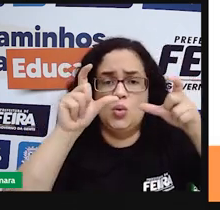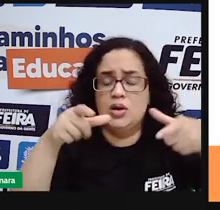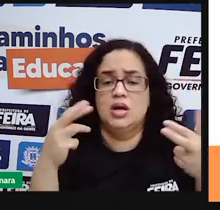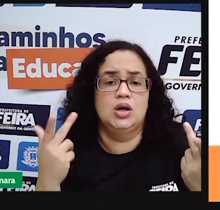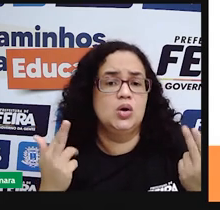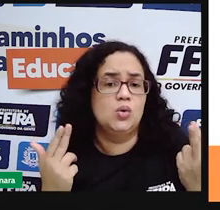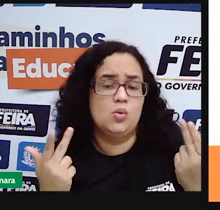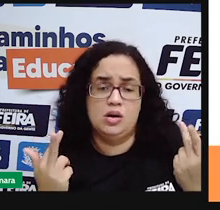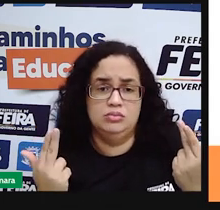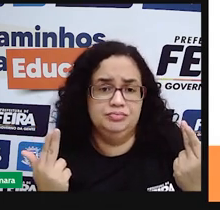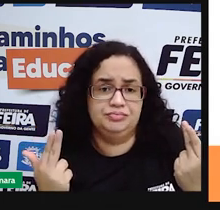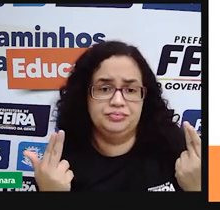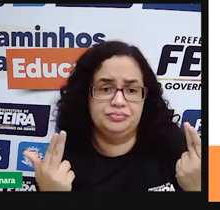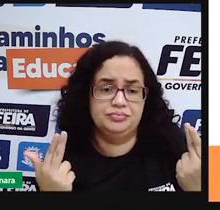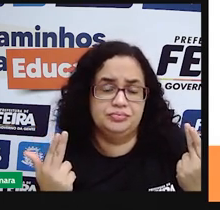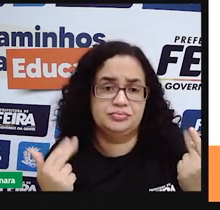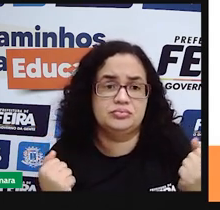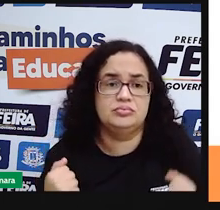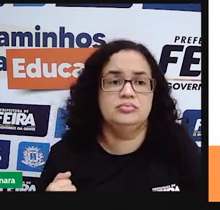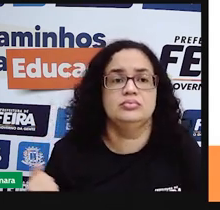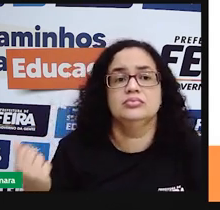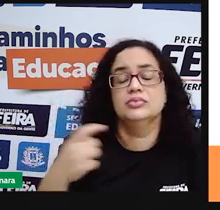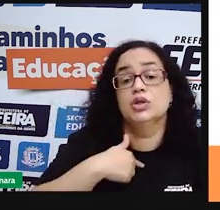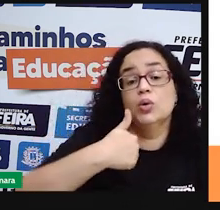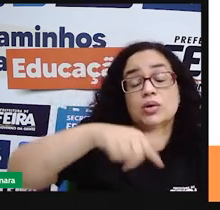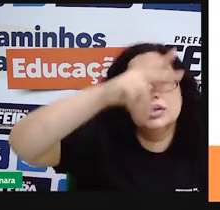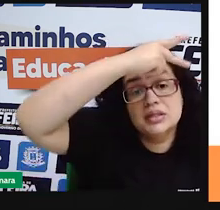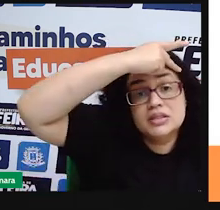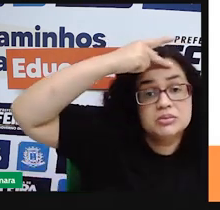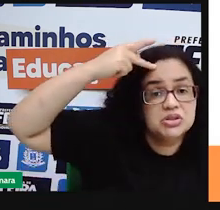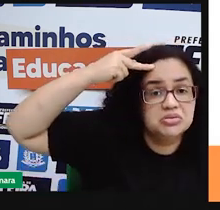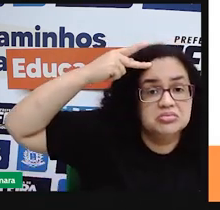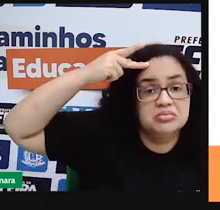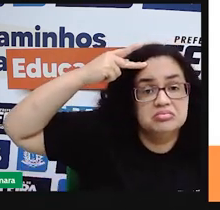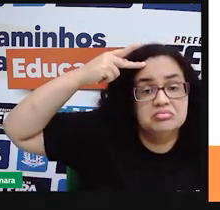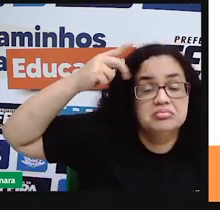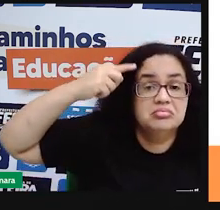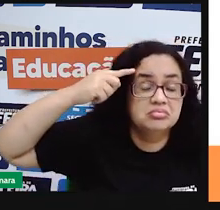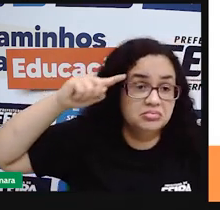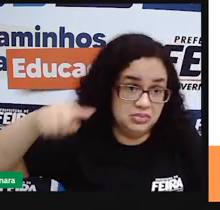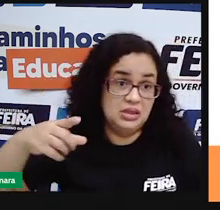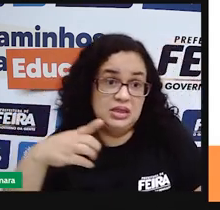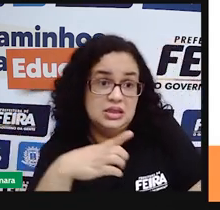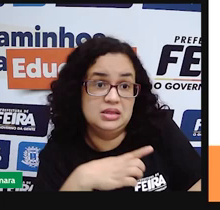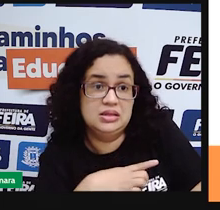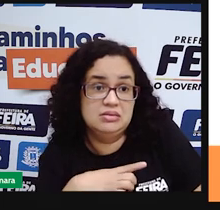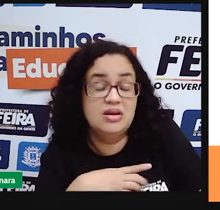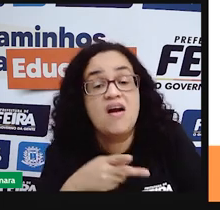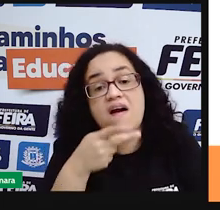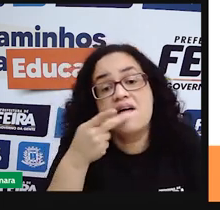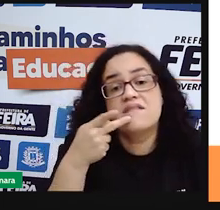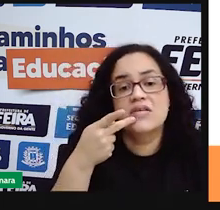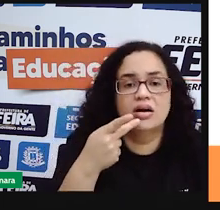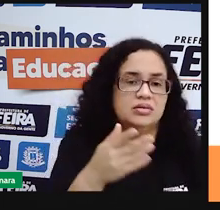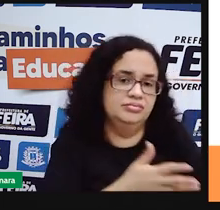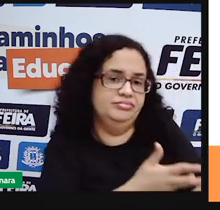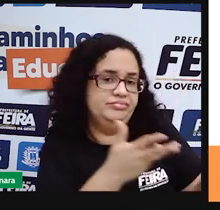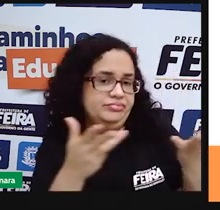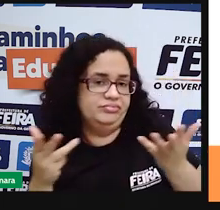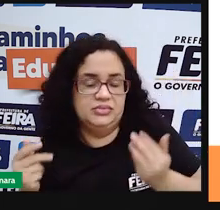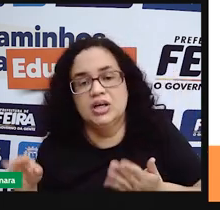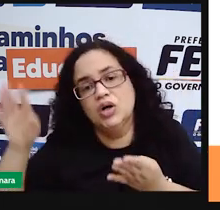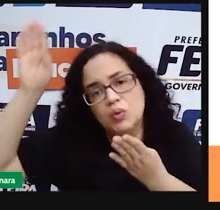ações, que outras pessoas que não são indígenas participam, não quer dizer que eles deixaram de ser índios.